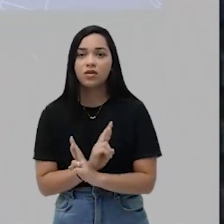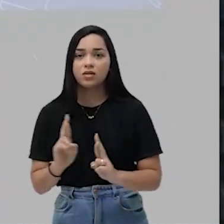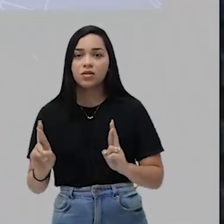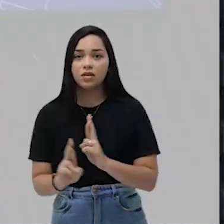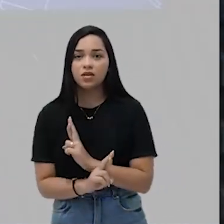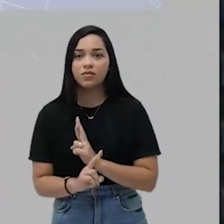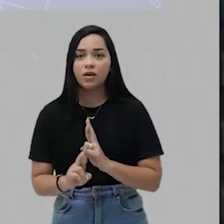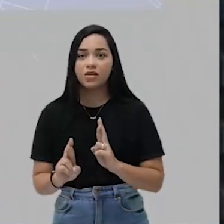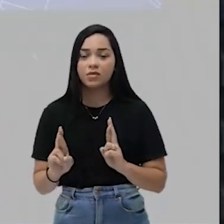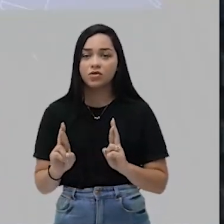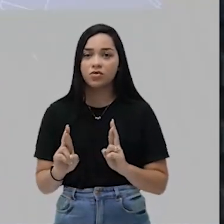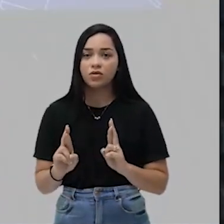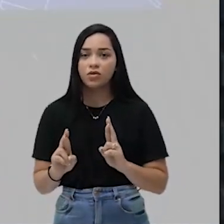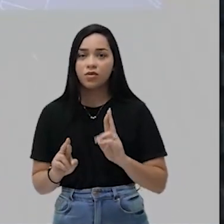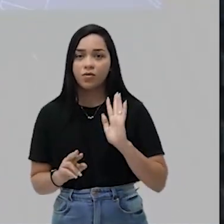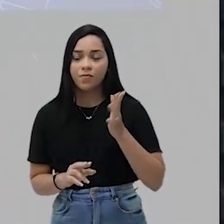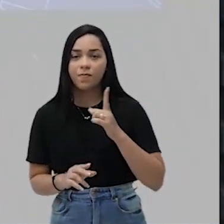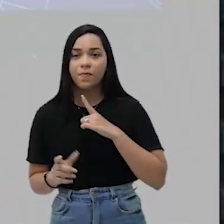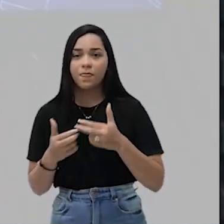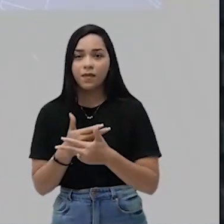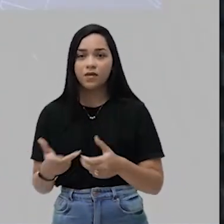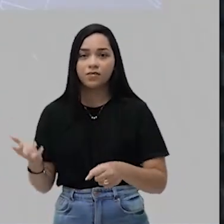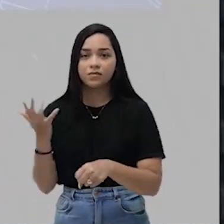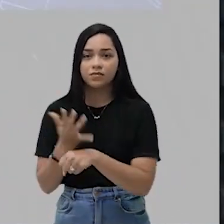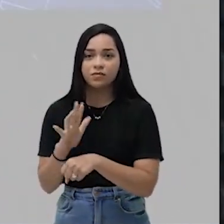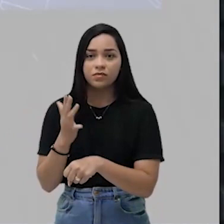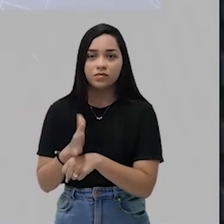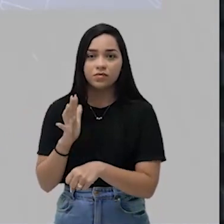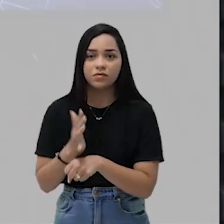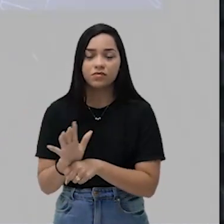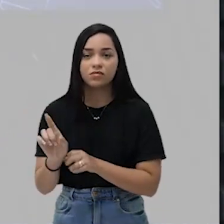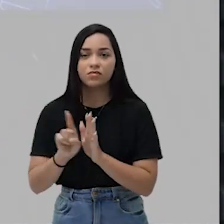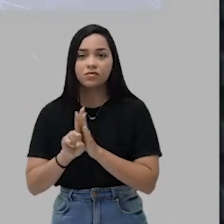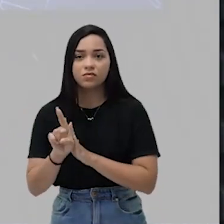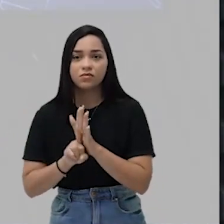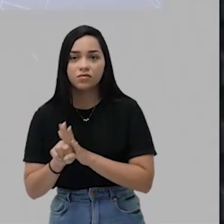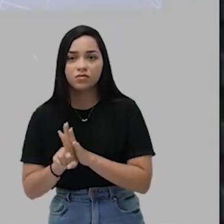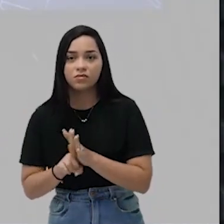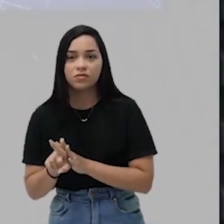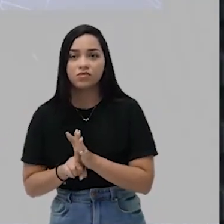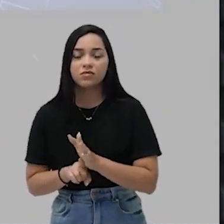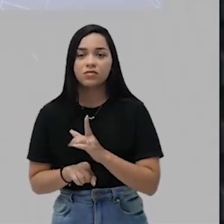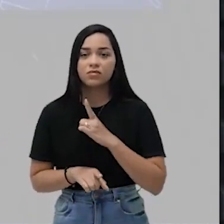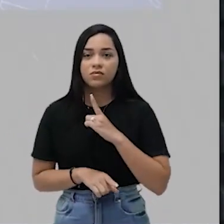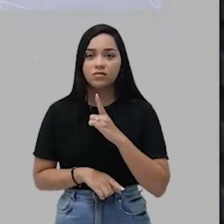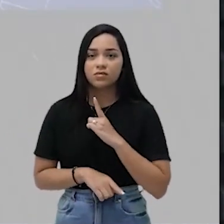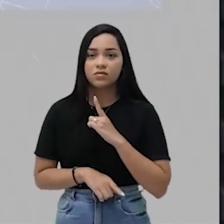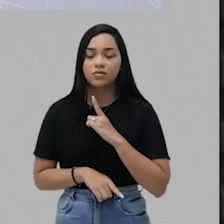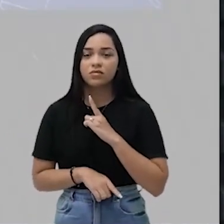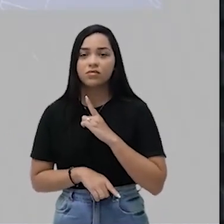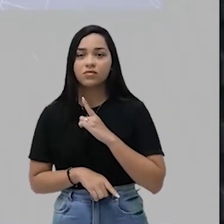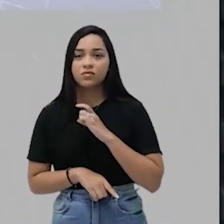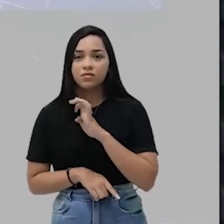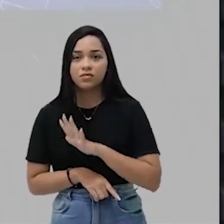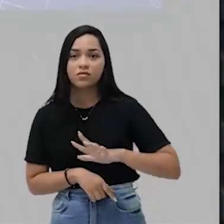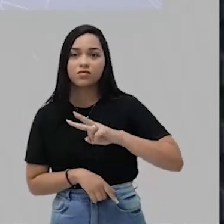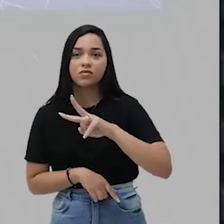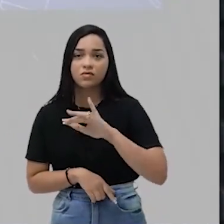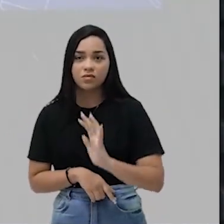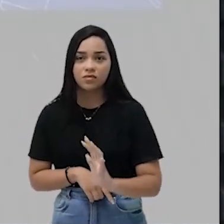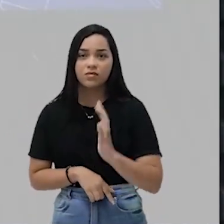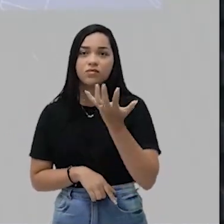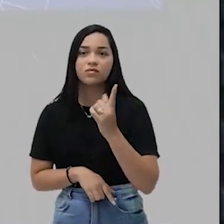comerciais, através de práticas de exploração mercantis, que os europeus irão realizar,